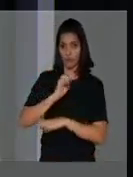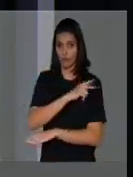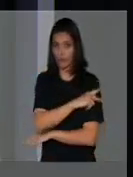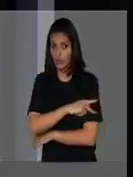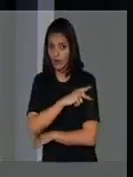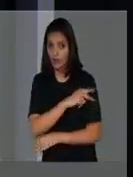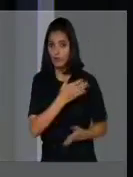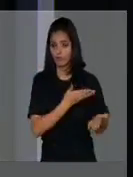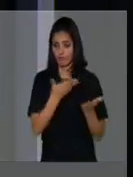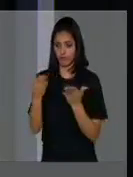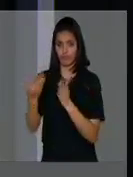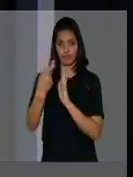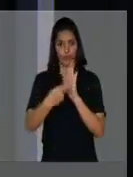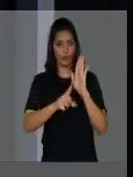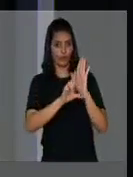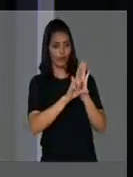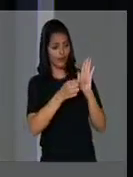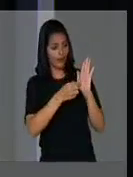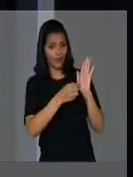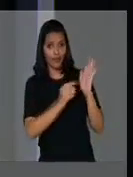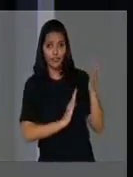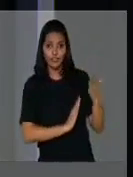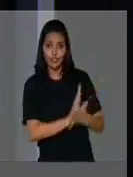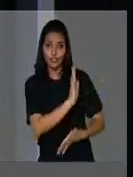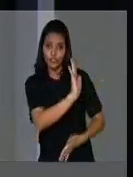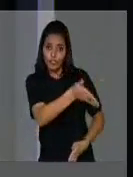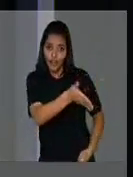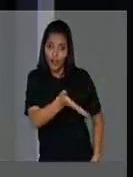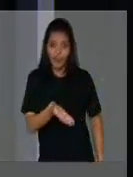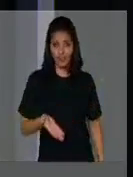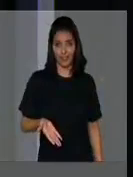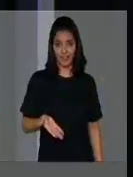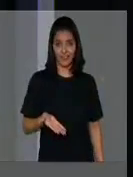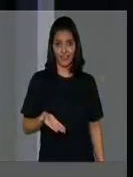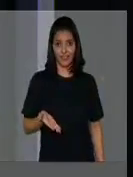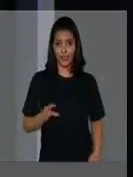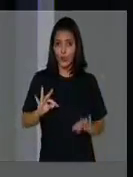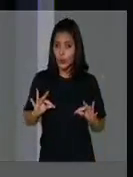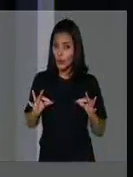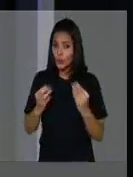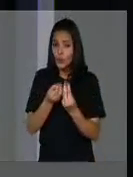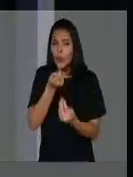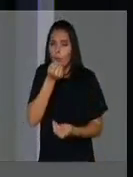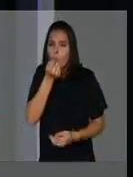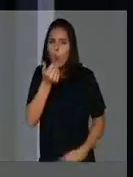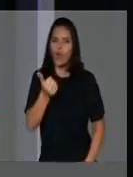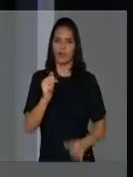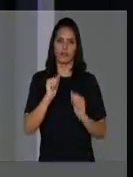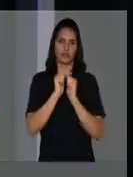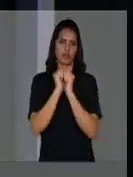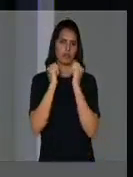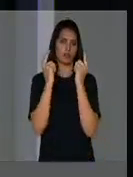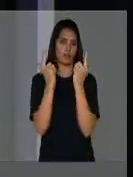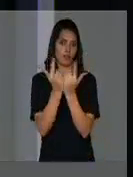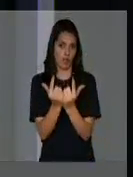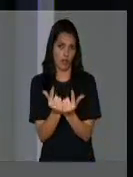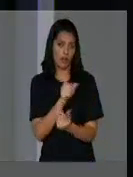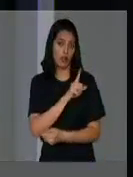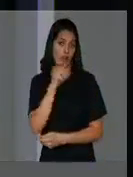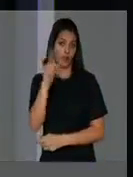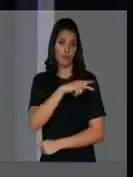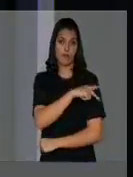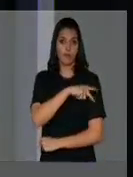projeto de lei, que foi aprovado, senhor presidente Manato, por quase unanimidade da Assembleia Legislativa,